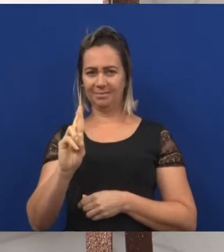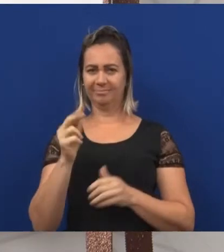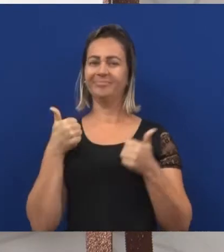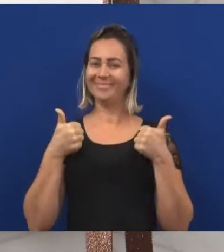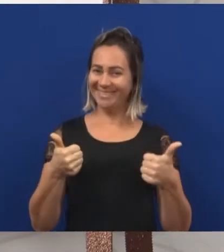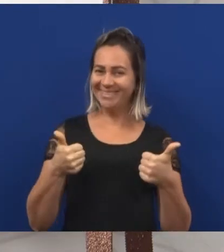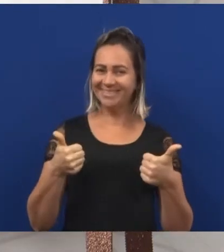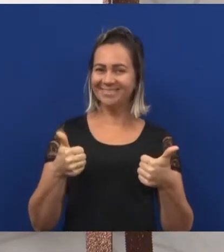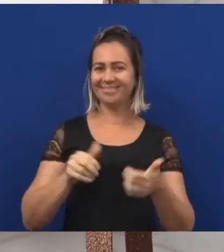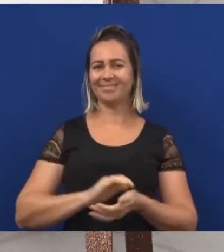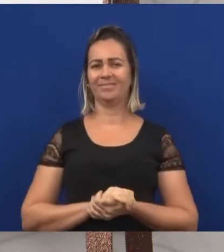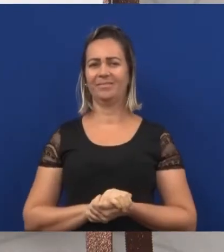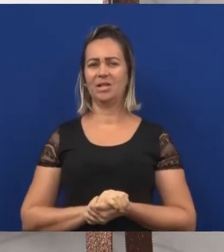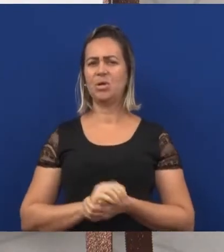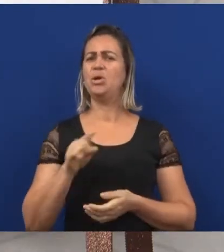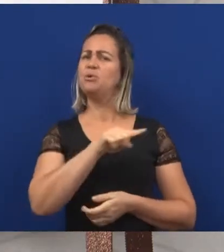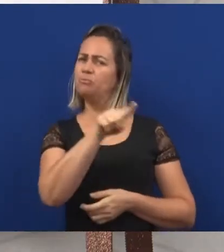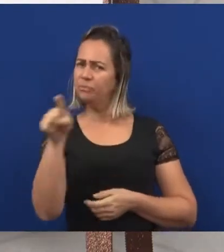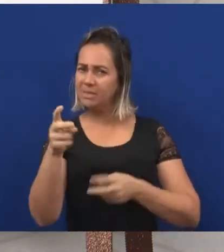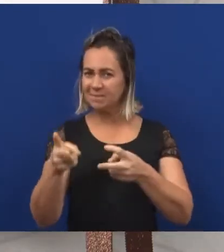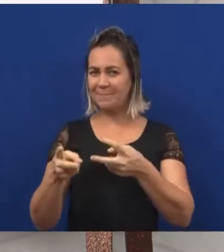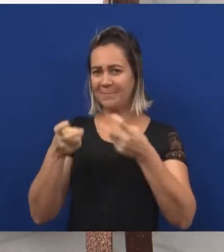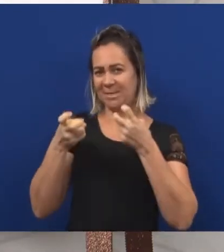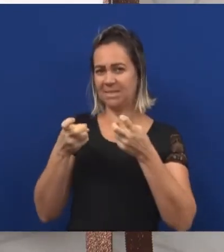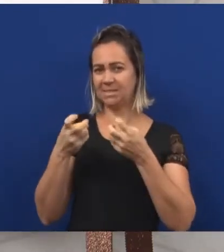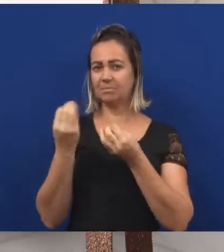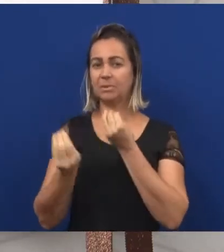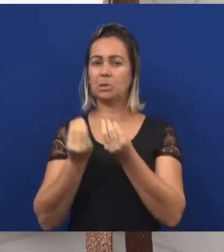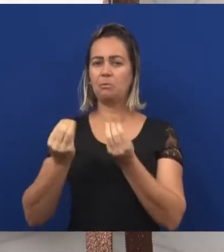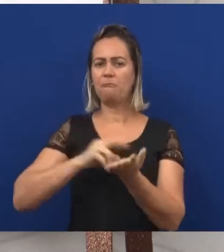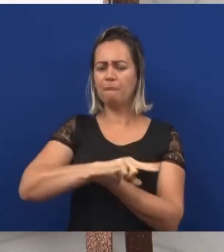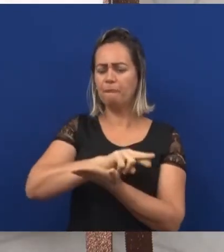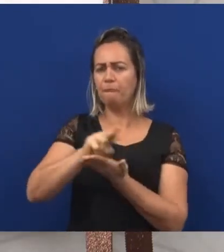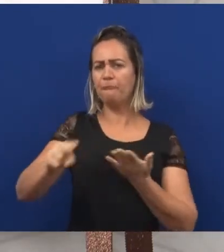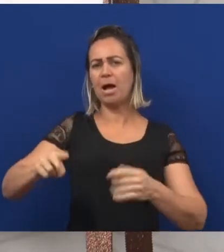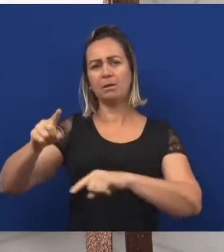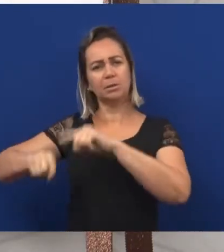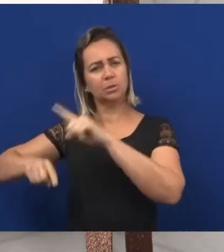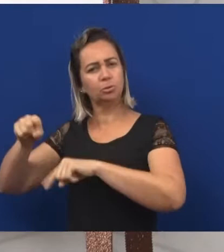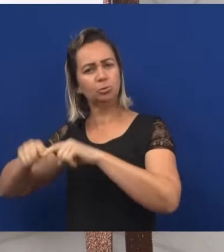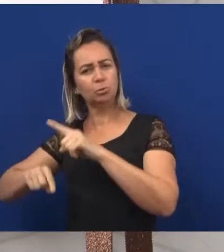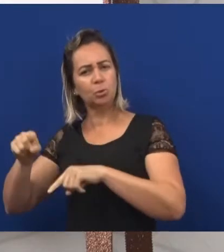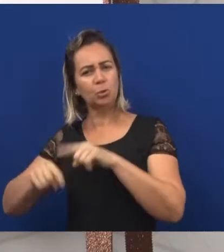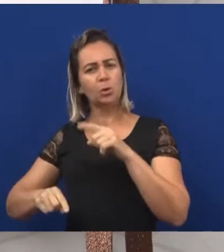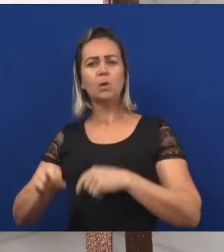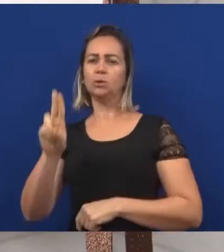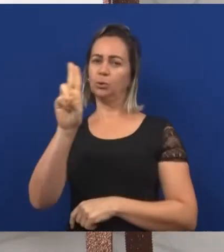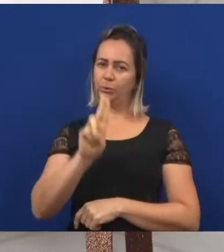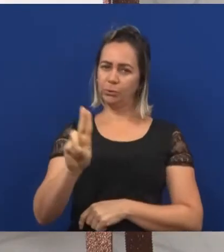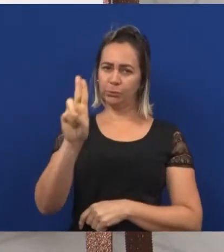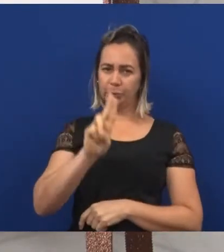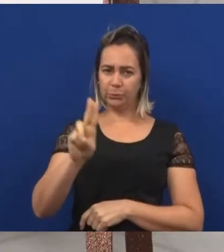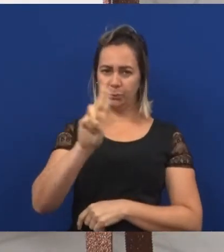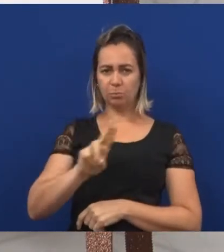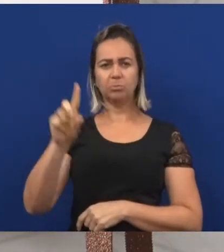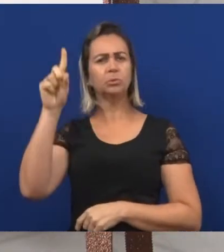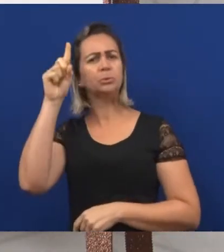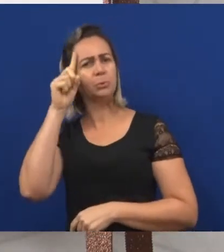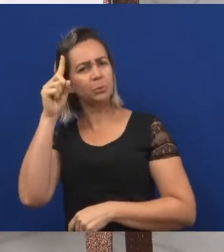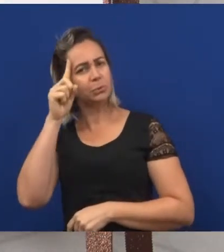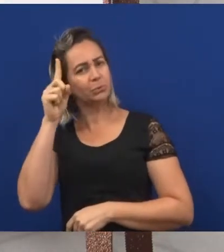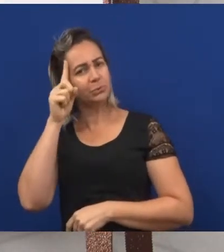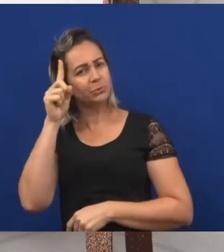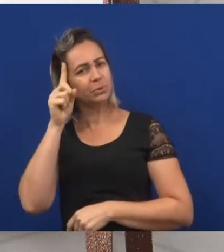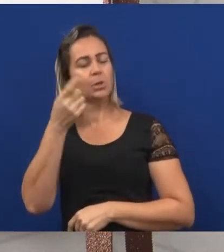nota. Vocês estão vendo como em várias coisas do nosso dia a dia, nós utilizamos os números.